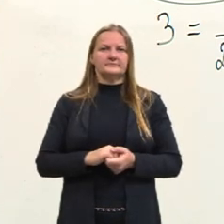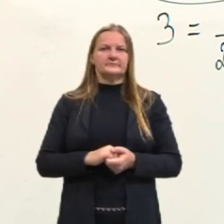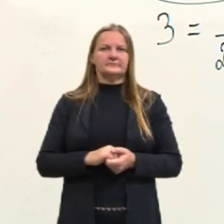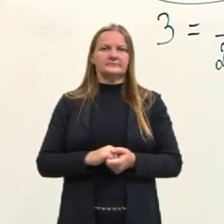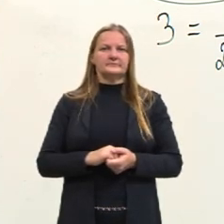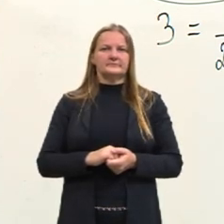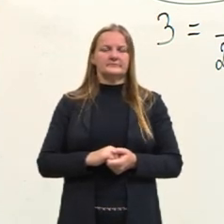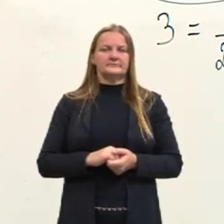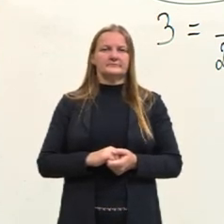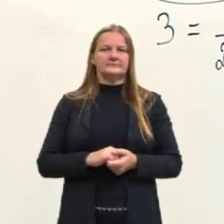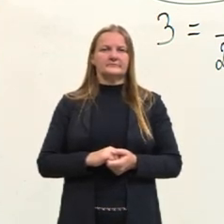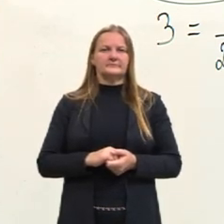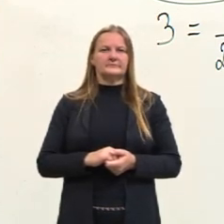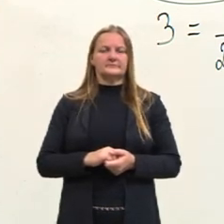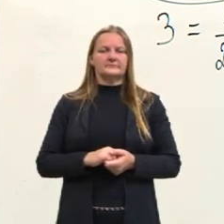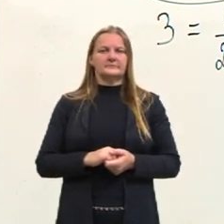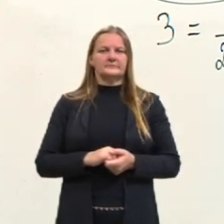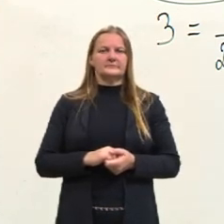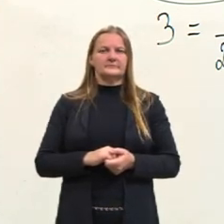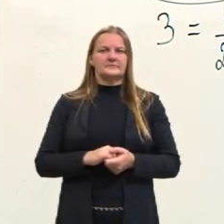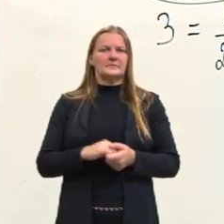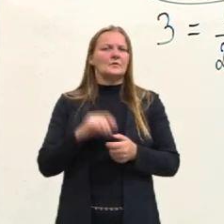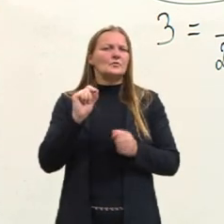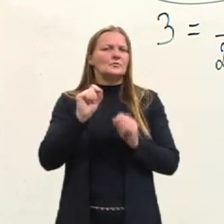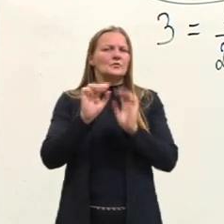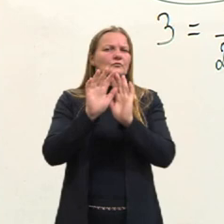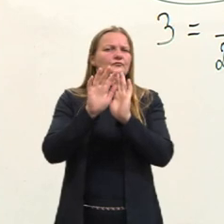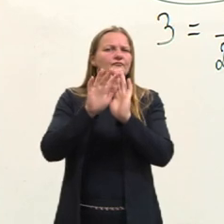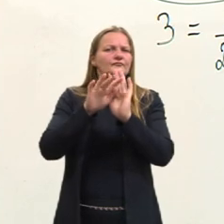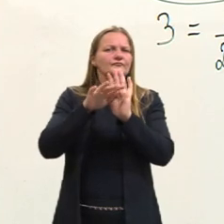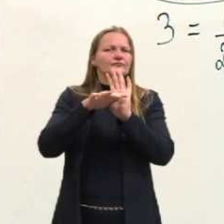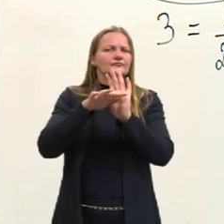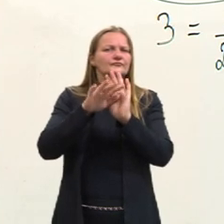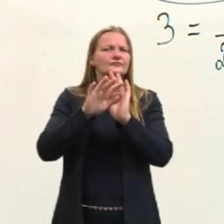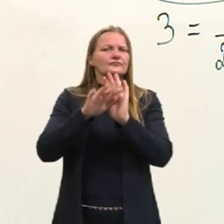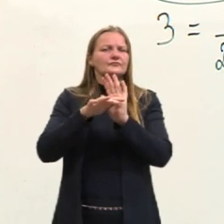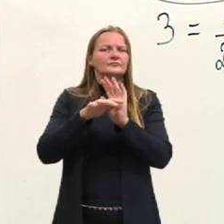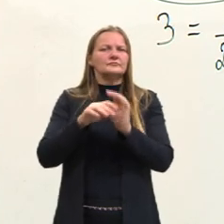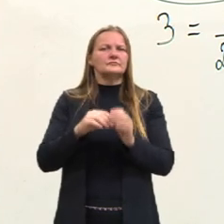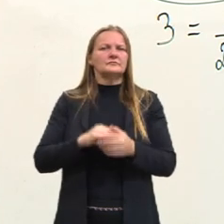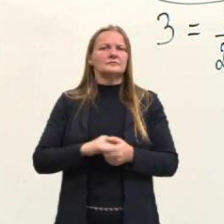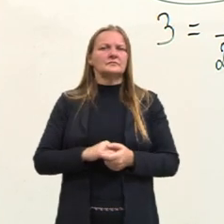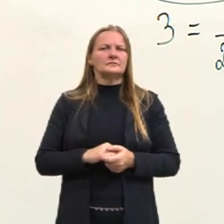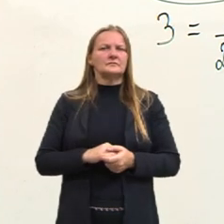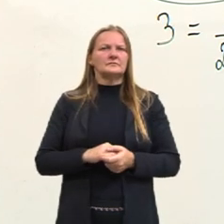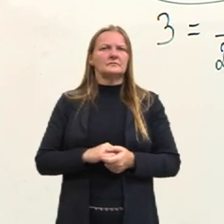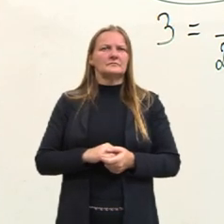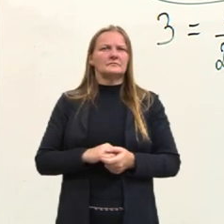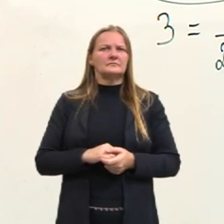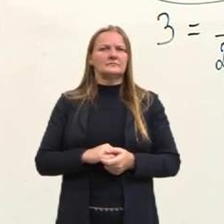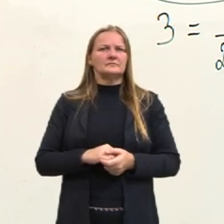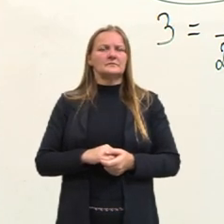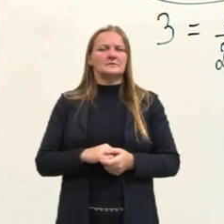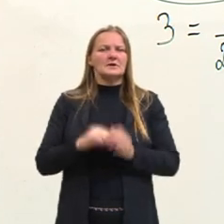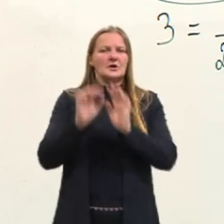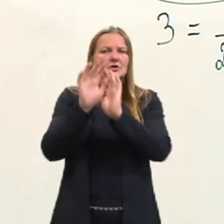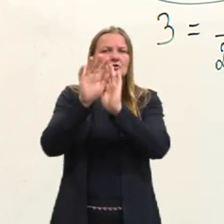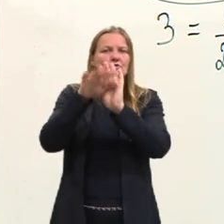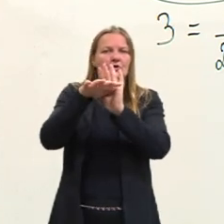ela não muda, nós temos que, então, saber qual é a altura. vou chamar de sombra SB, sombra do homem.